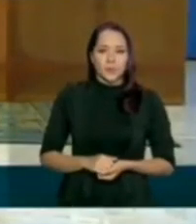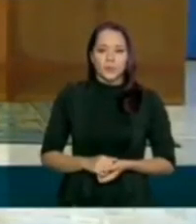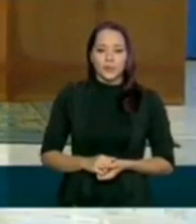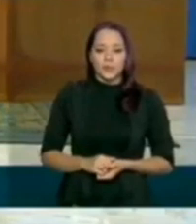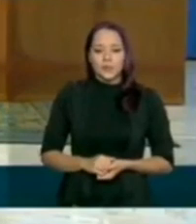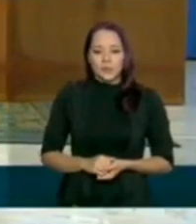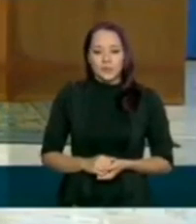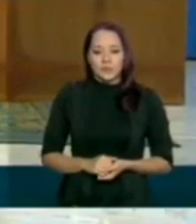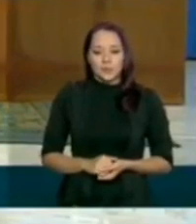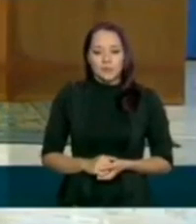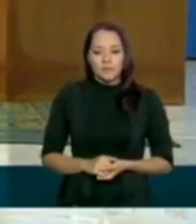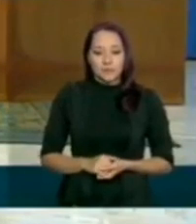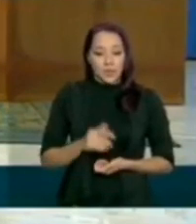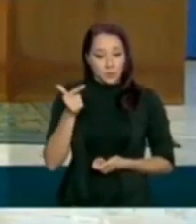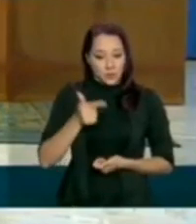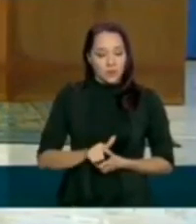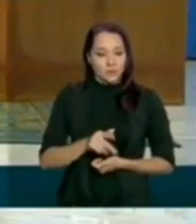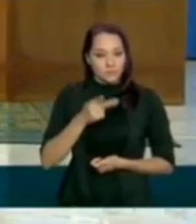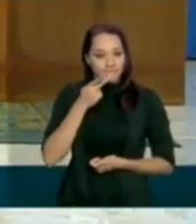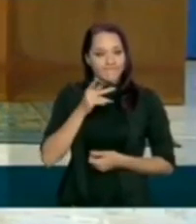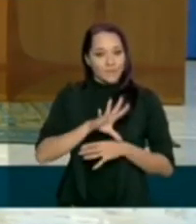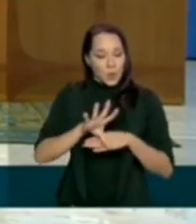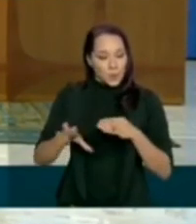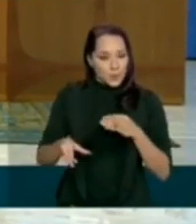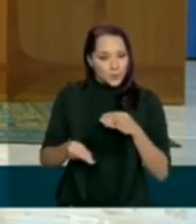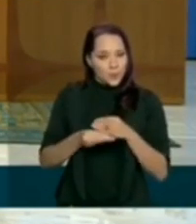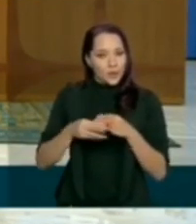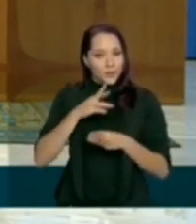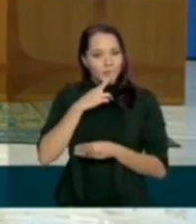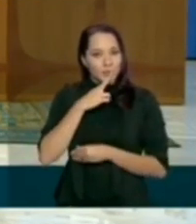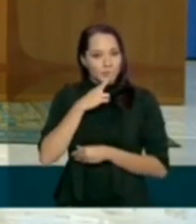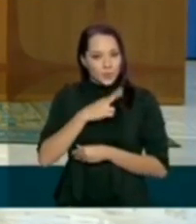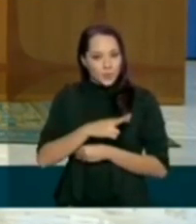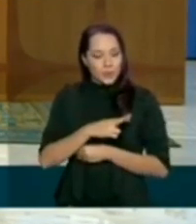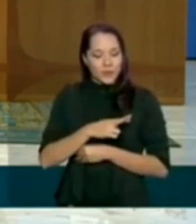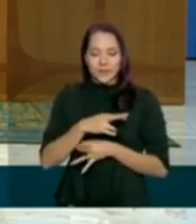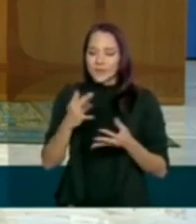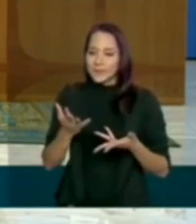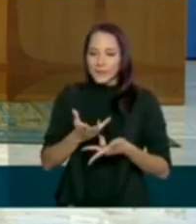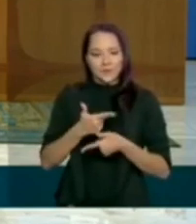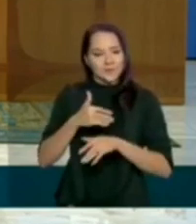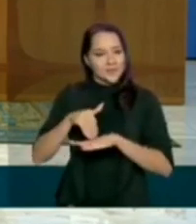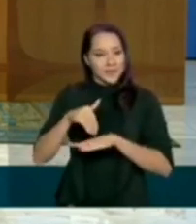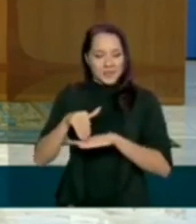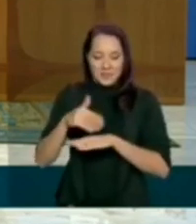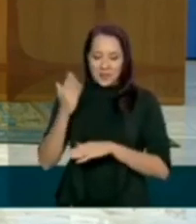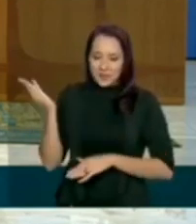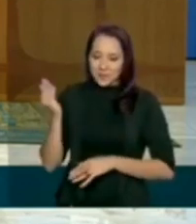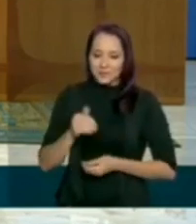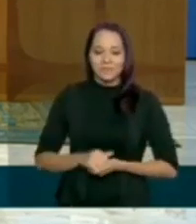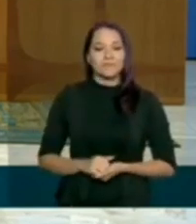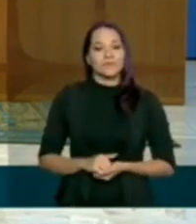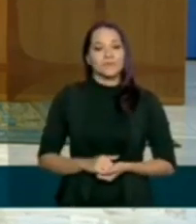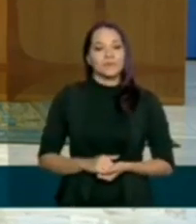Eu, novamente, vou complementar a resposta excepcional do secretário executivo,